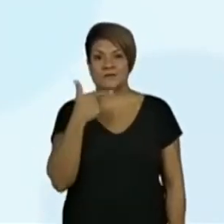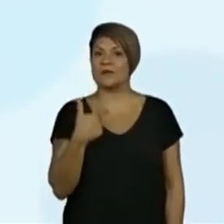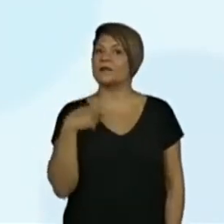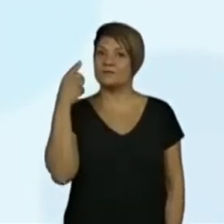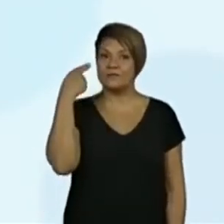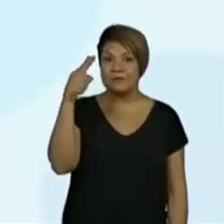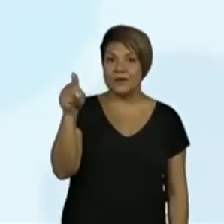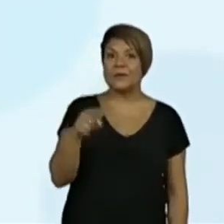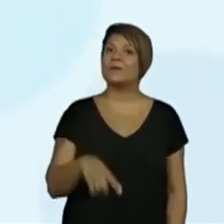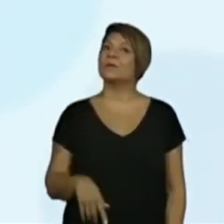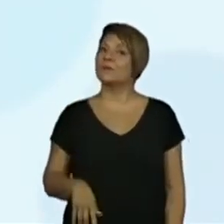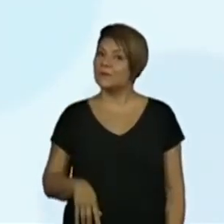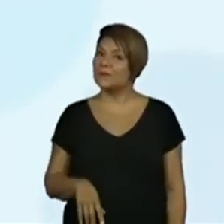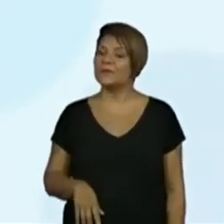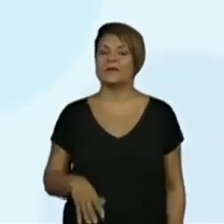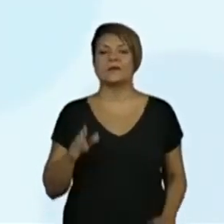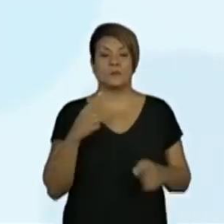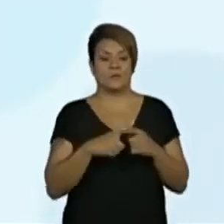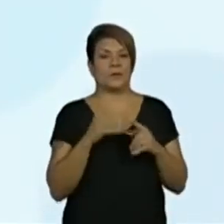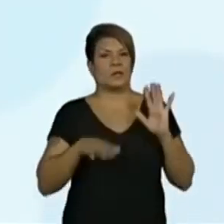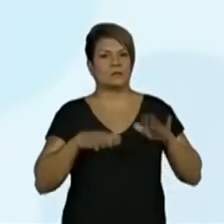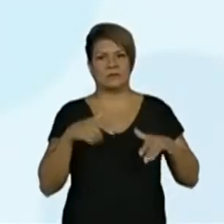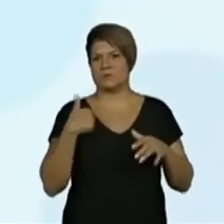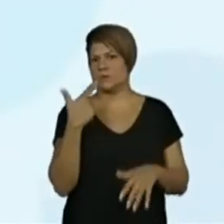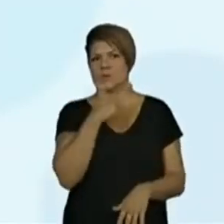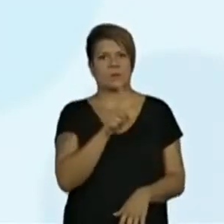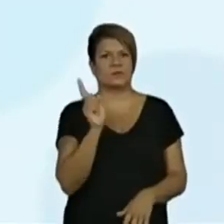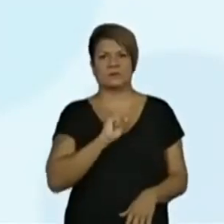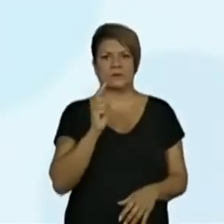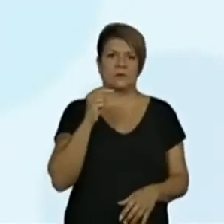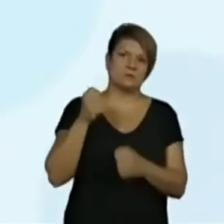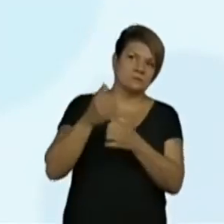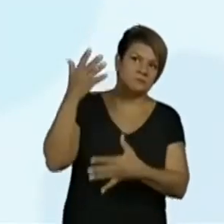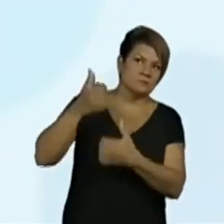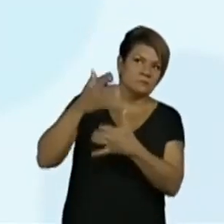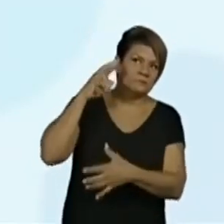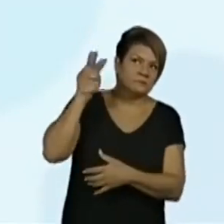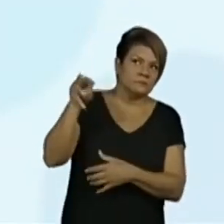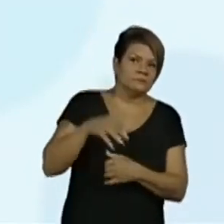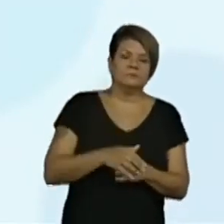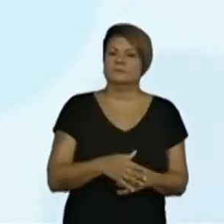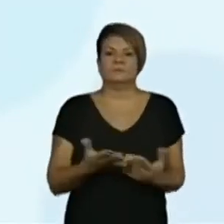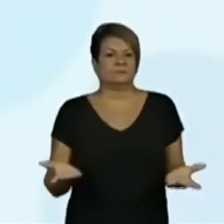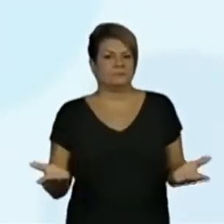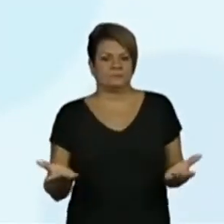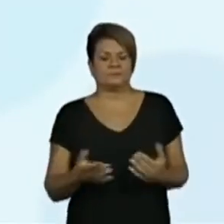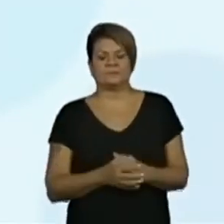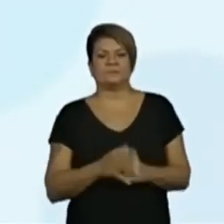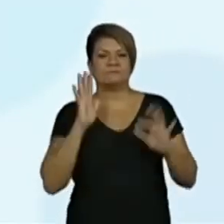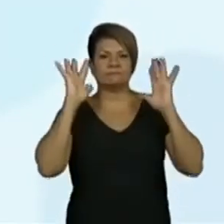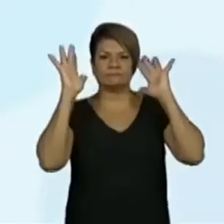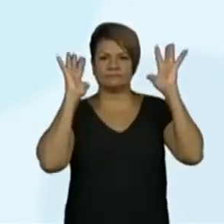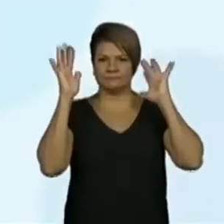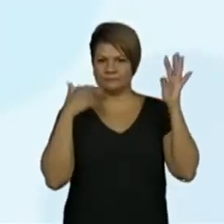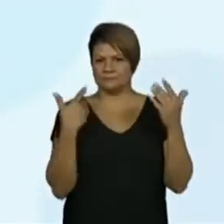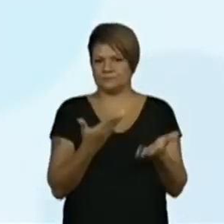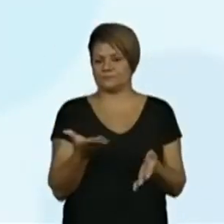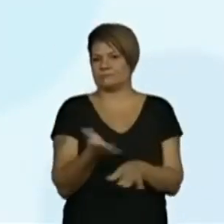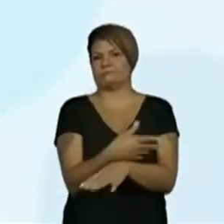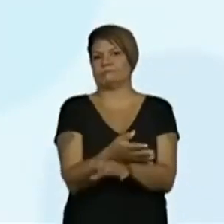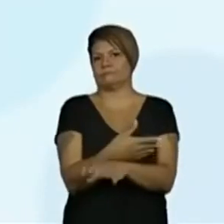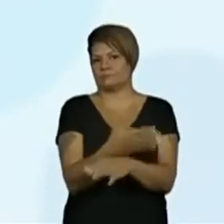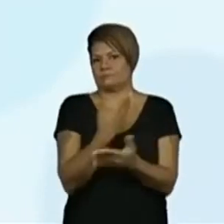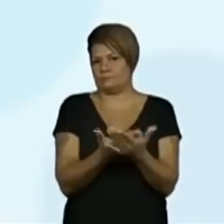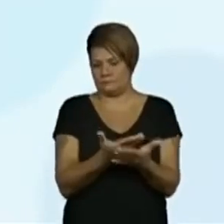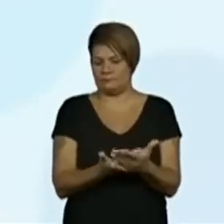professora Kelly, porque, às vezes, eu não consigo ler o chat enquanto eu estou fazendo um registro. Até para não me distrair e a gente acompanhar